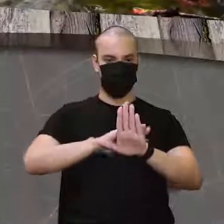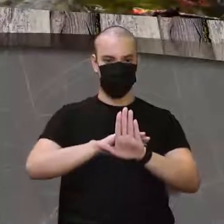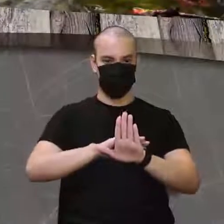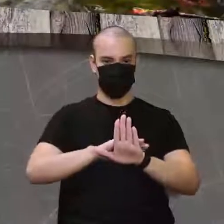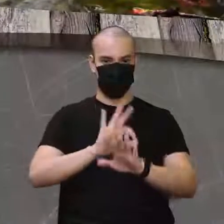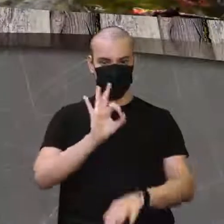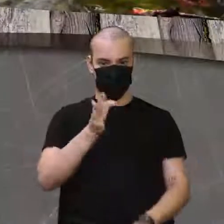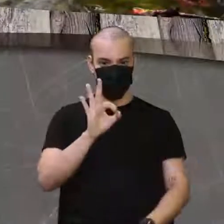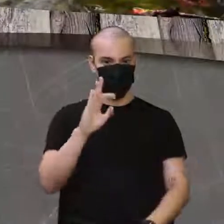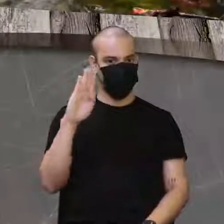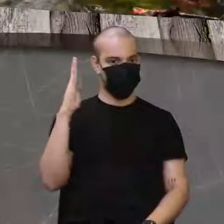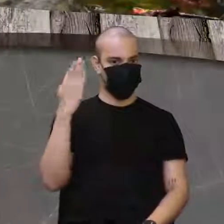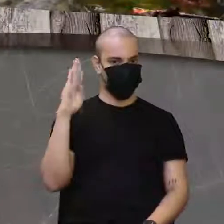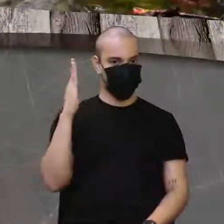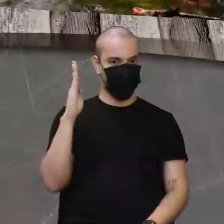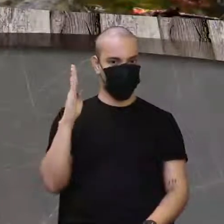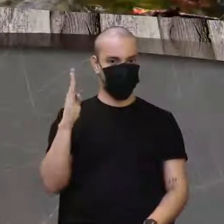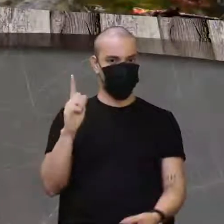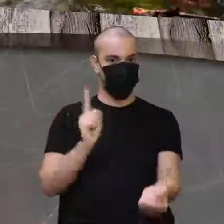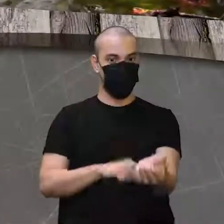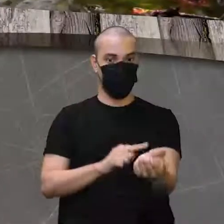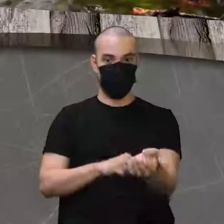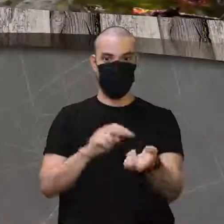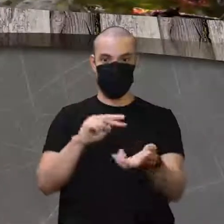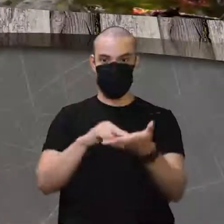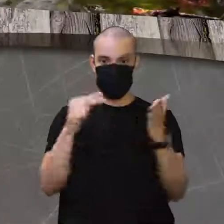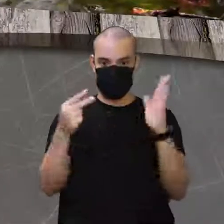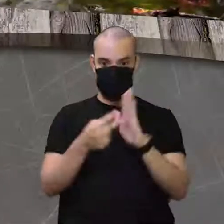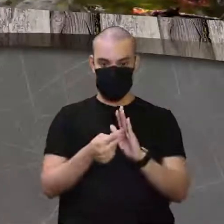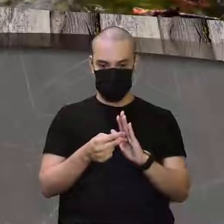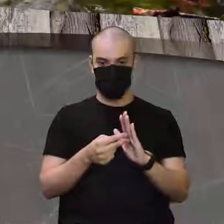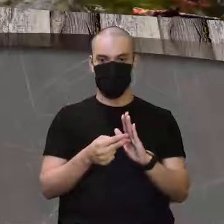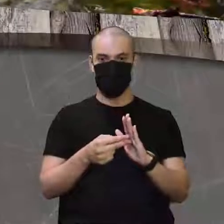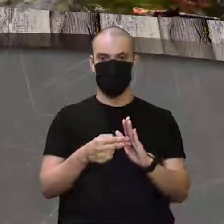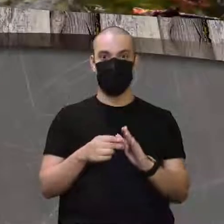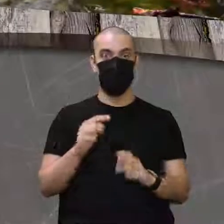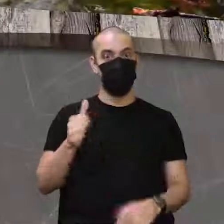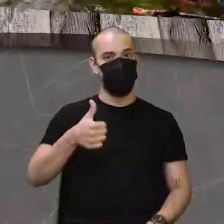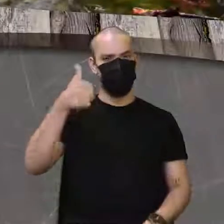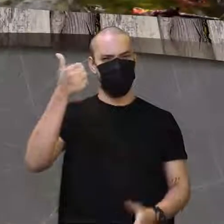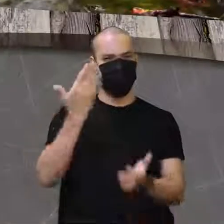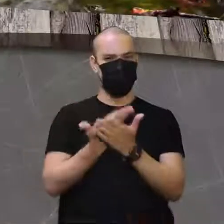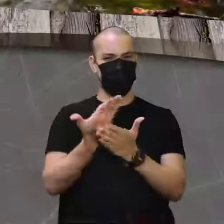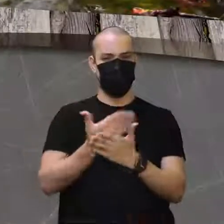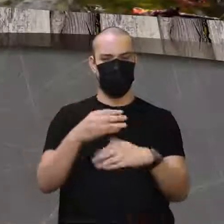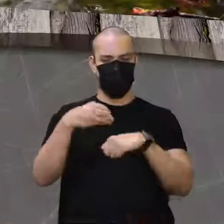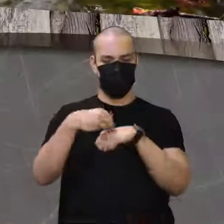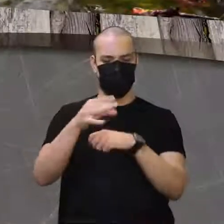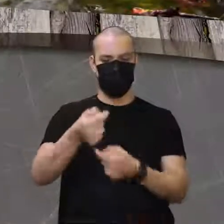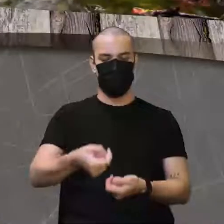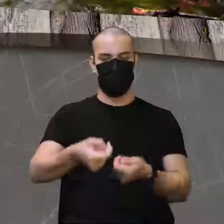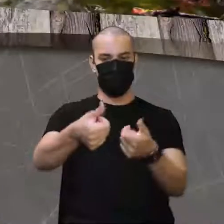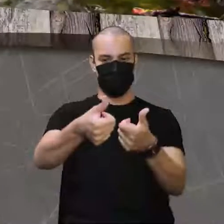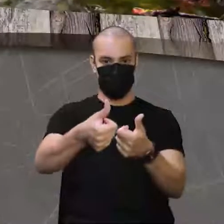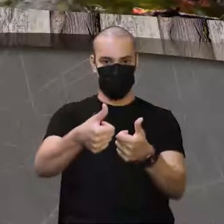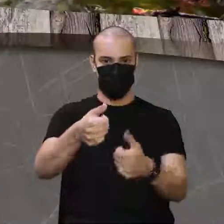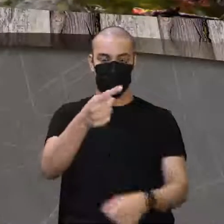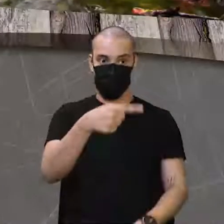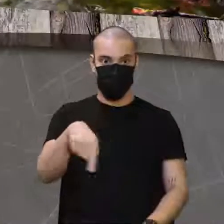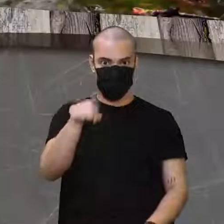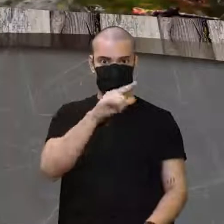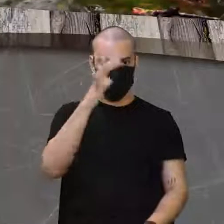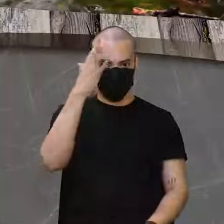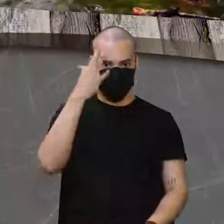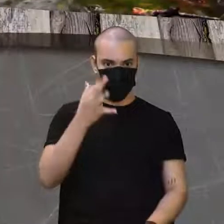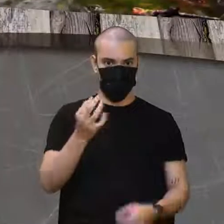É. Biologia na veia. Assim, olha. E aí a gente fica... É de brinde. É a aula. É verdade. Estão comigo? Estamos